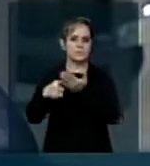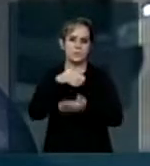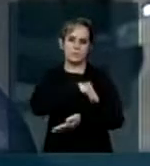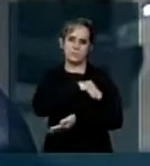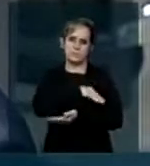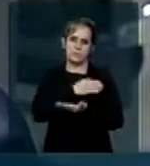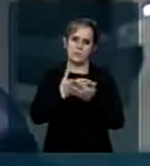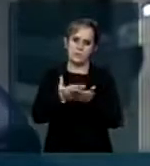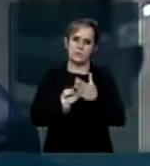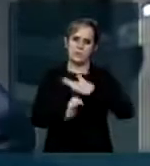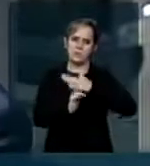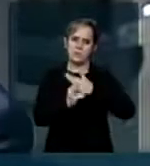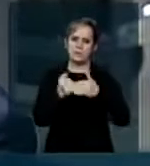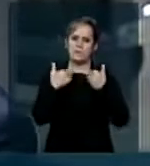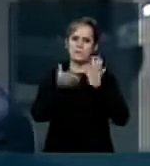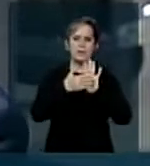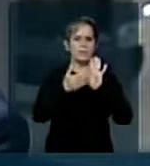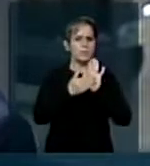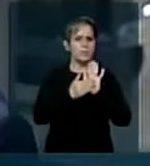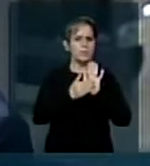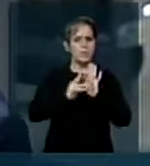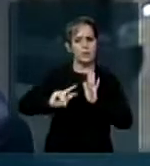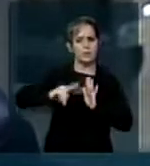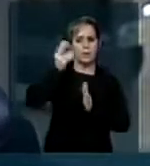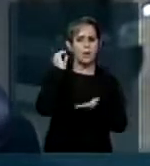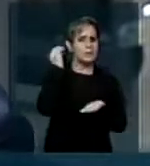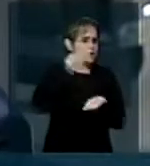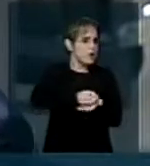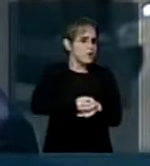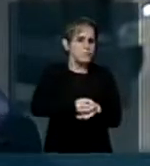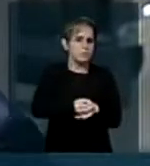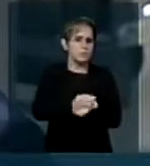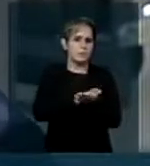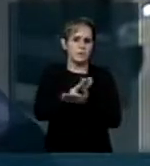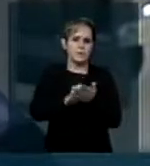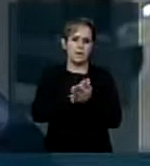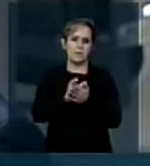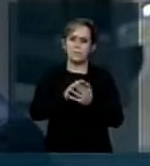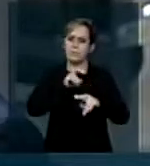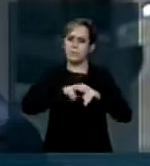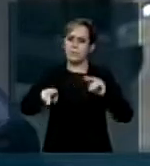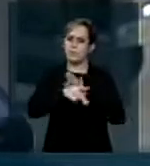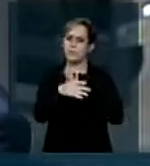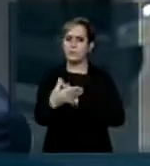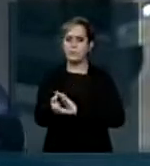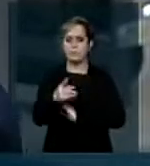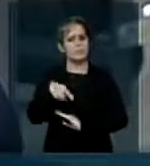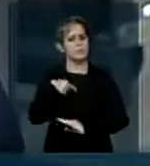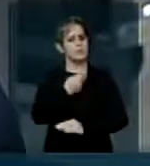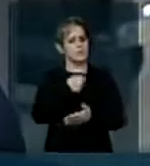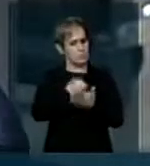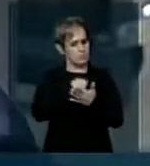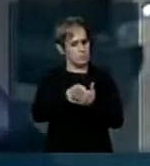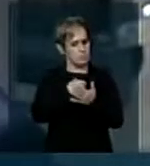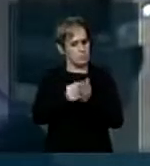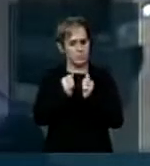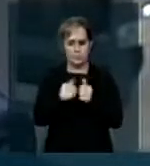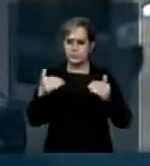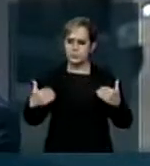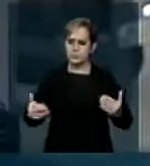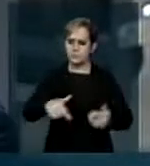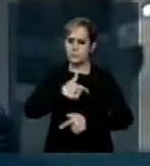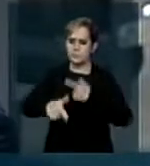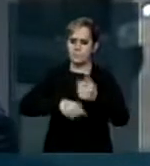A empresa está propondo absolutamente 0% de reajuste para a categoria metroviária e nós vamos incidir junto ao Ministério do